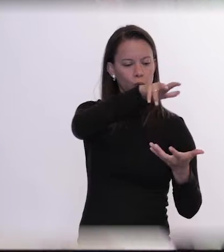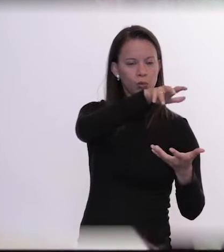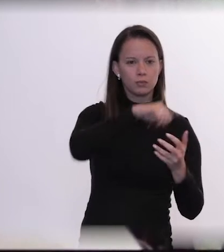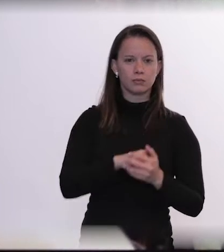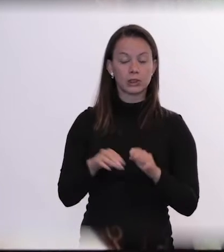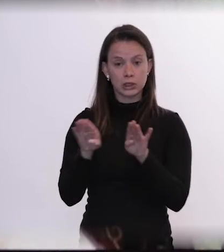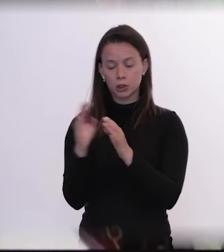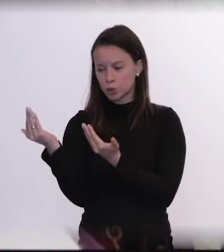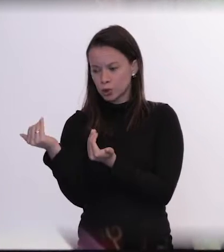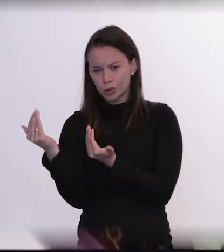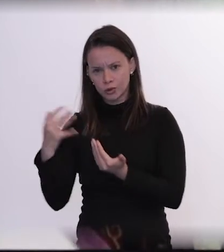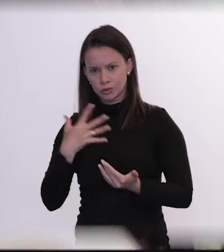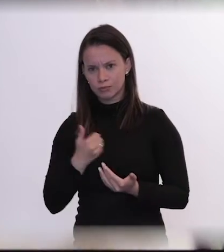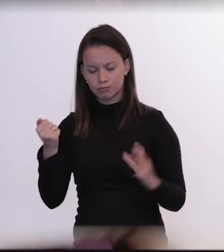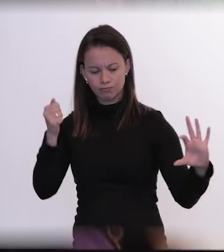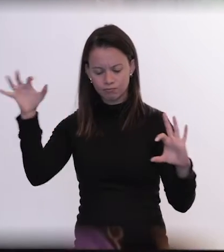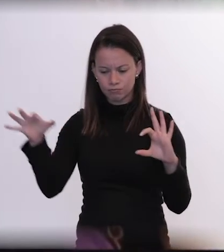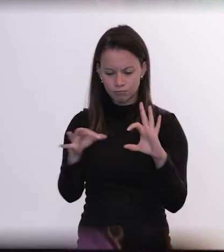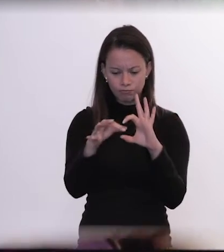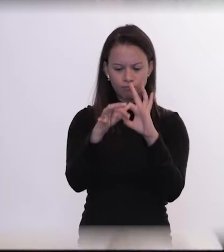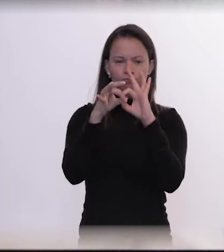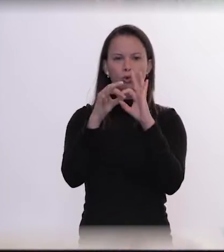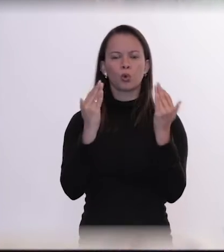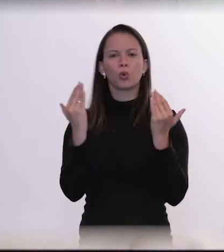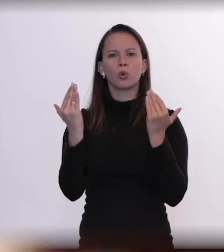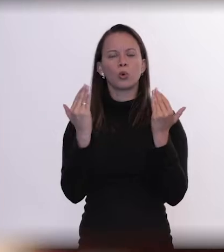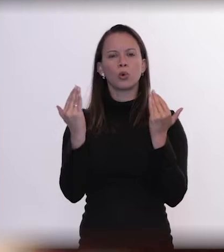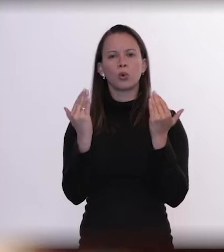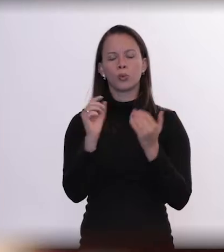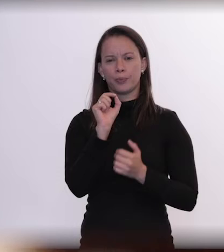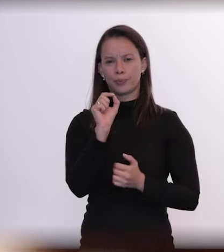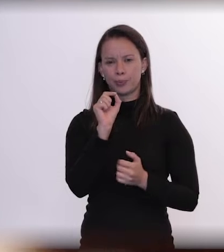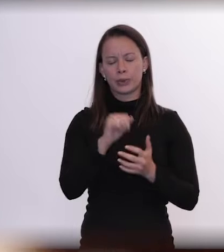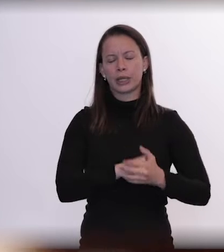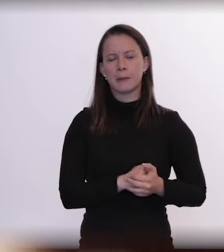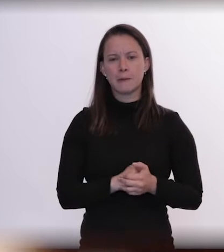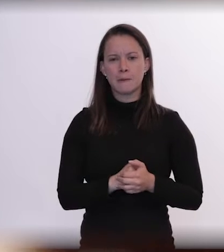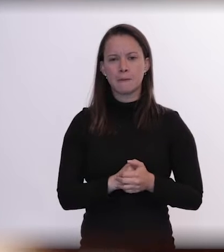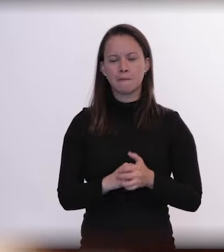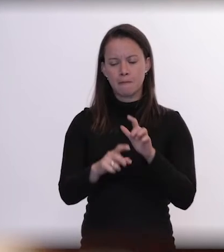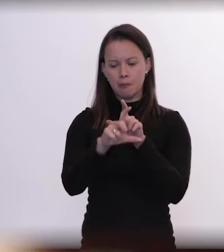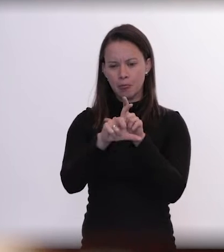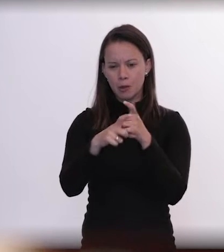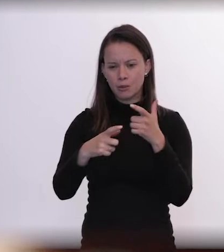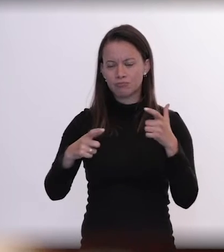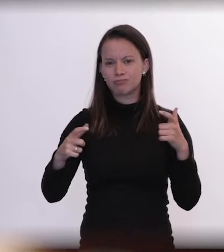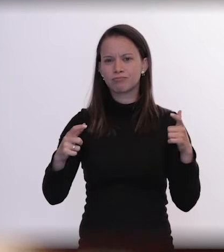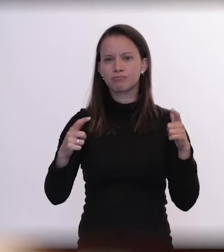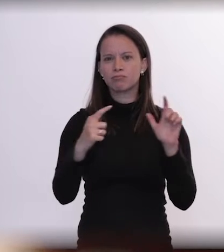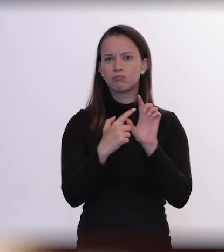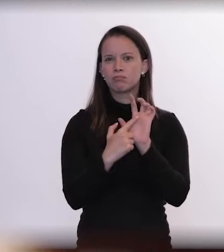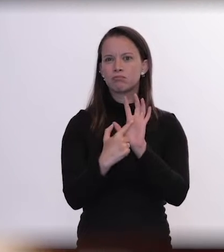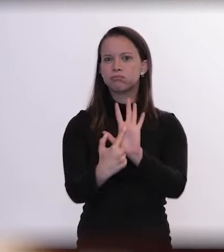mesmos adolescentes, a gente pega a maior reação coletiva de alerta para a